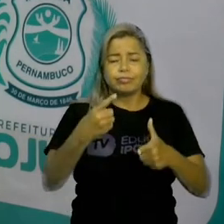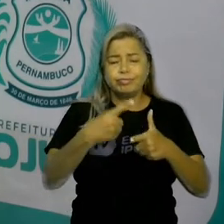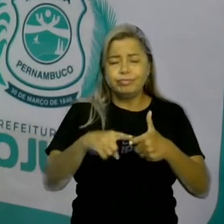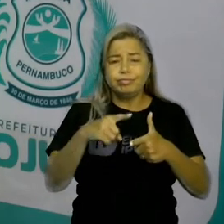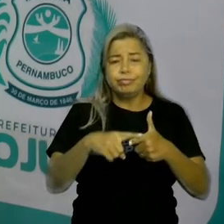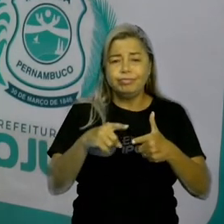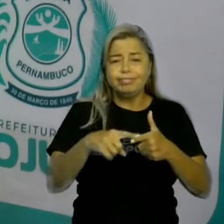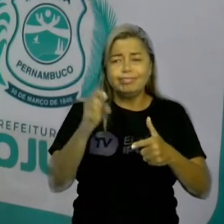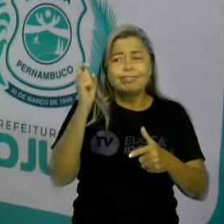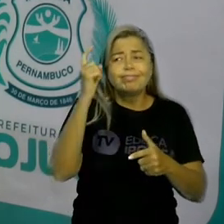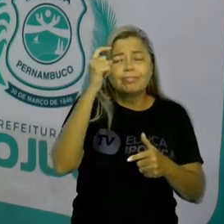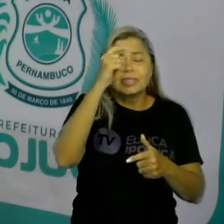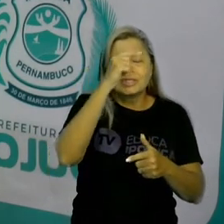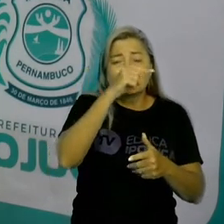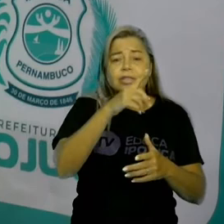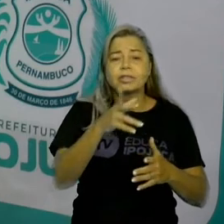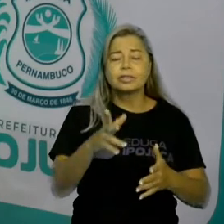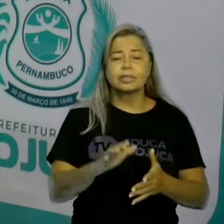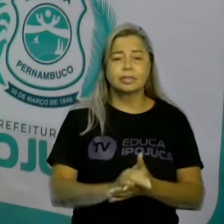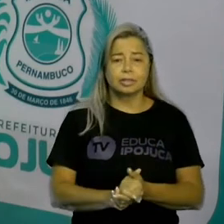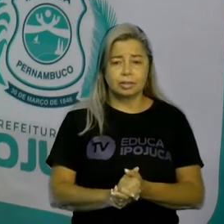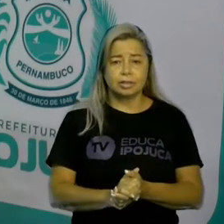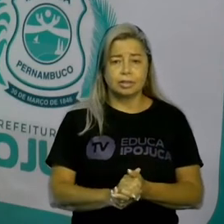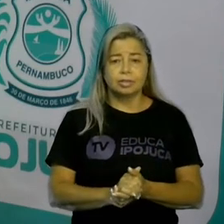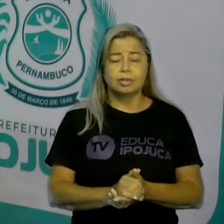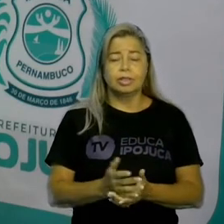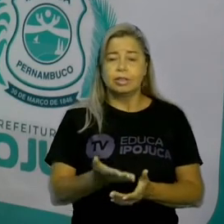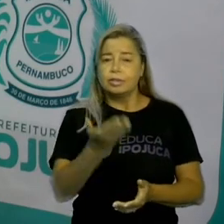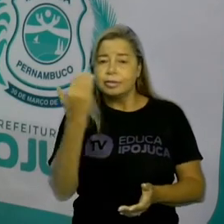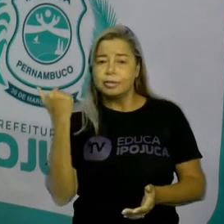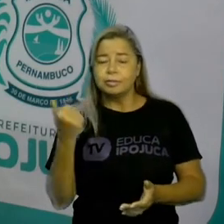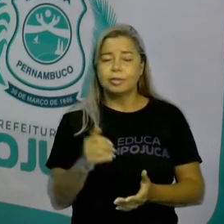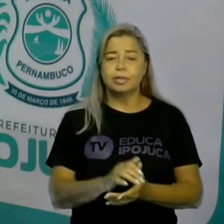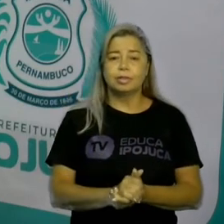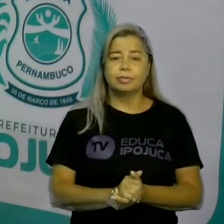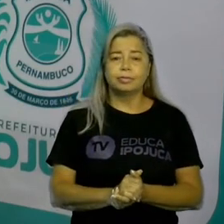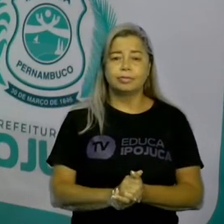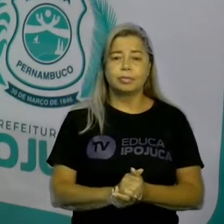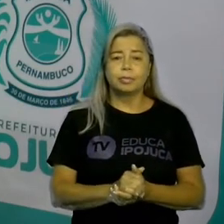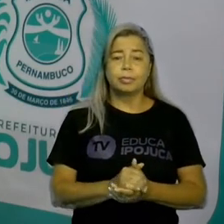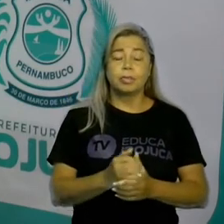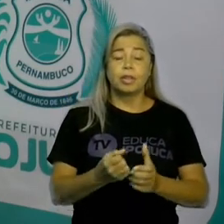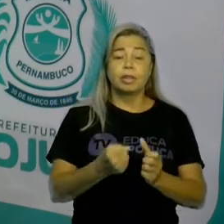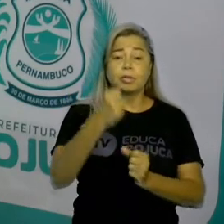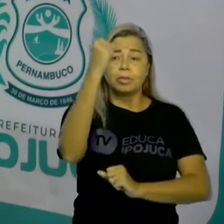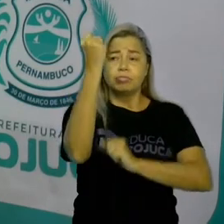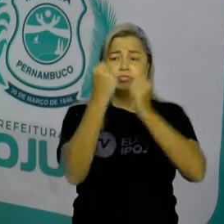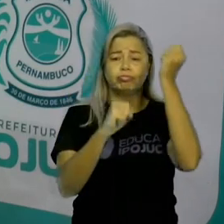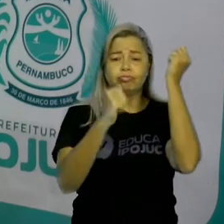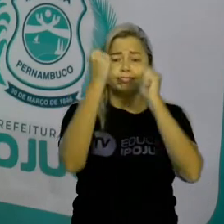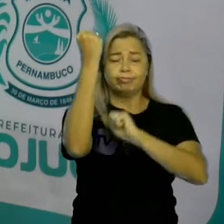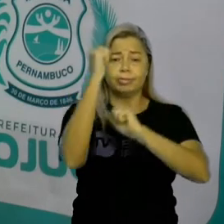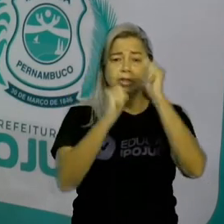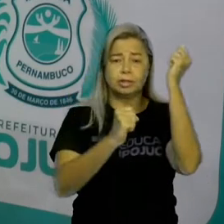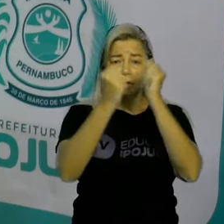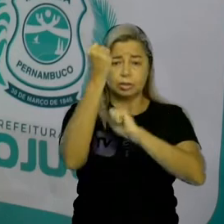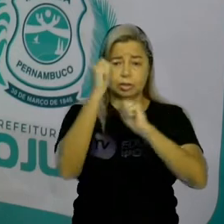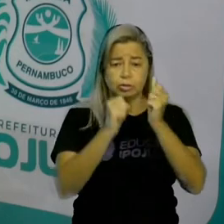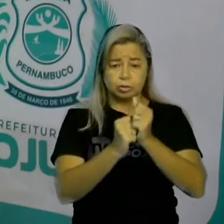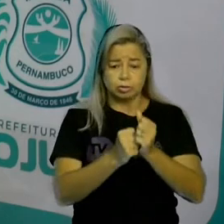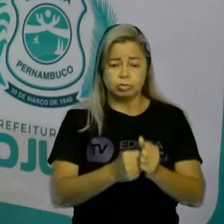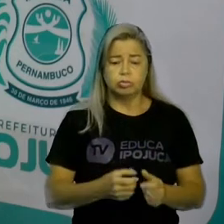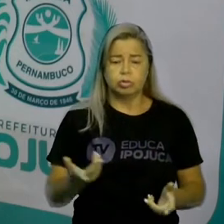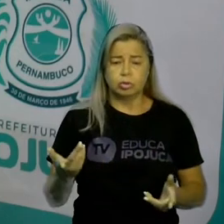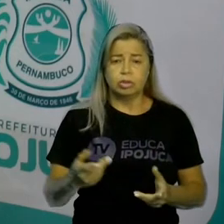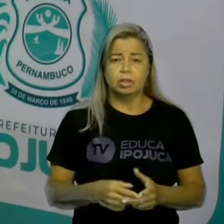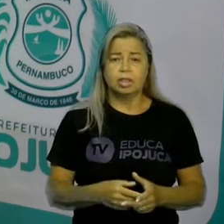complexos, mais elaborados. Acompanhe comigo. Em uma indústria, o setor de qualidade constatou que